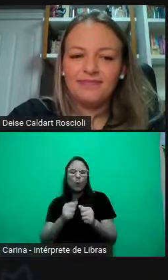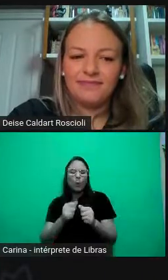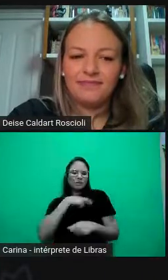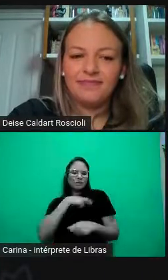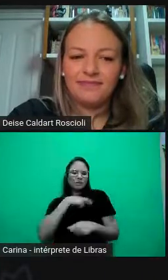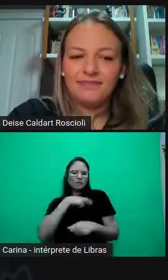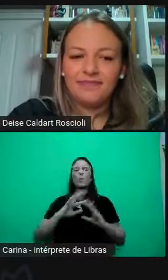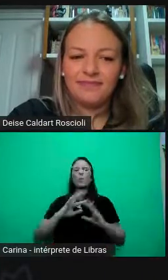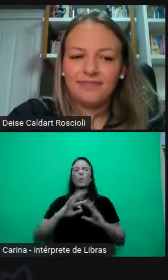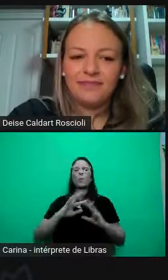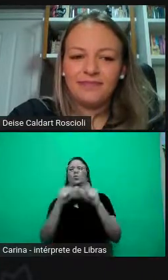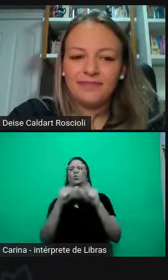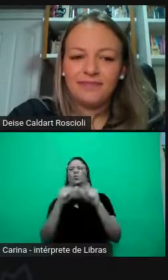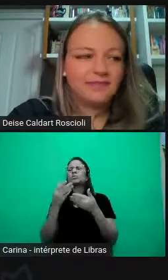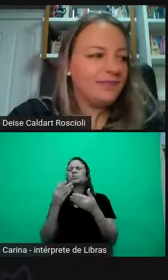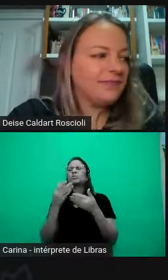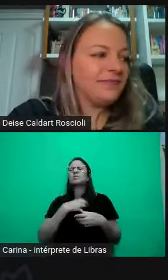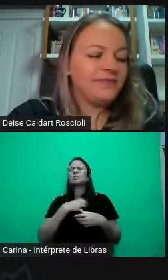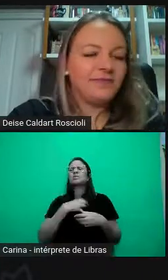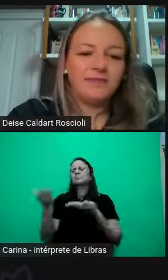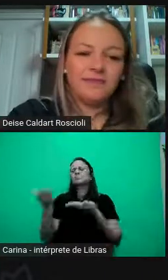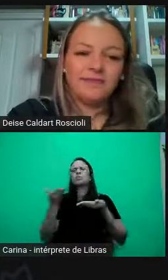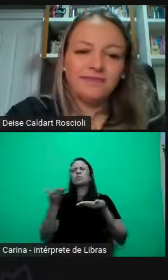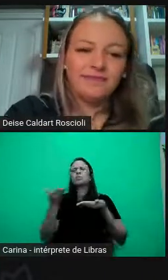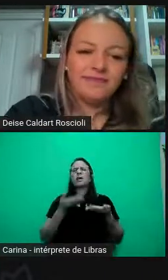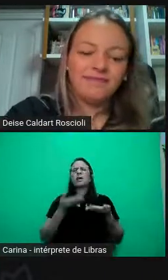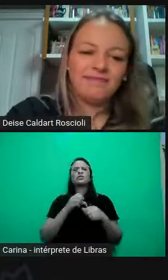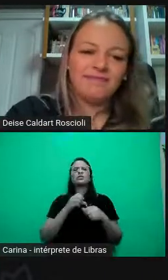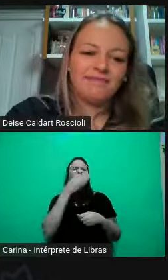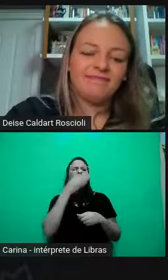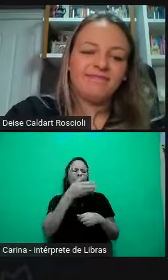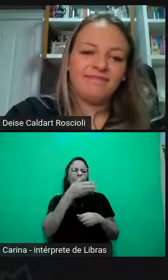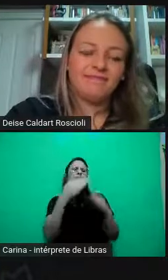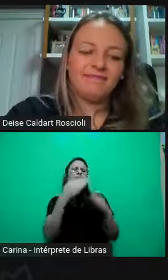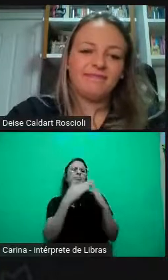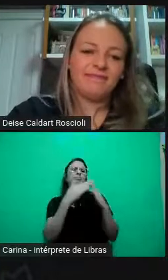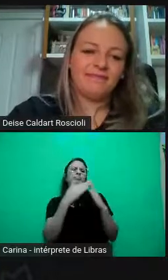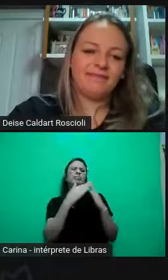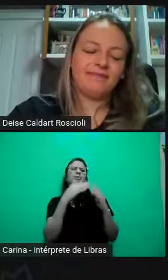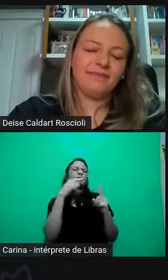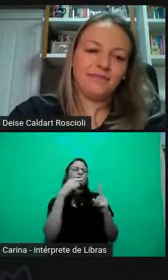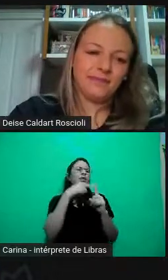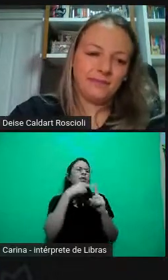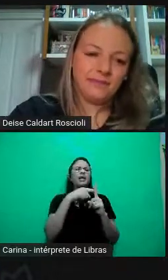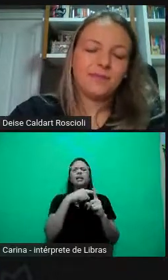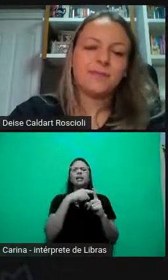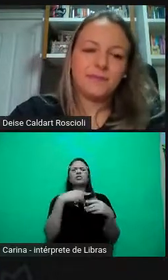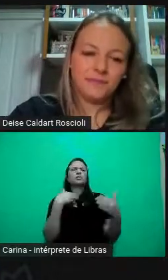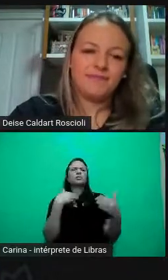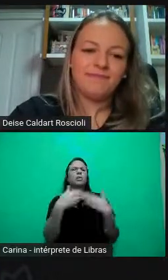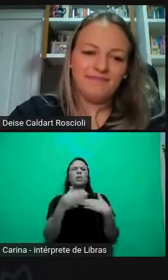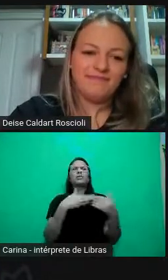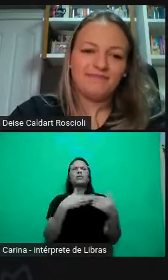organização, quando quisessem, irem até ali e fazerem a sua oração, independente de qual fosse o culto, né,